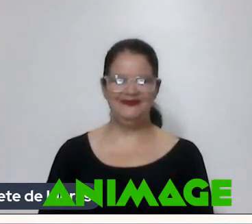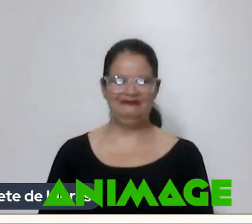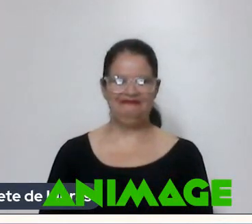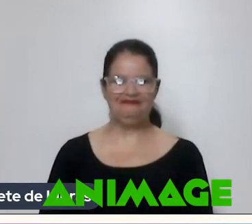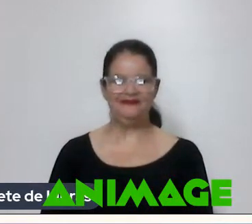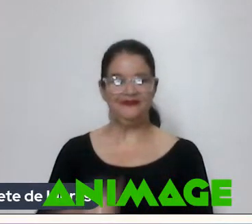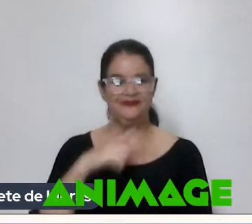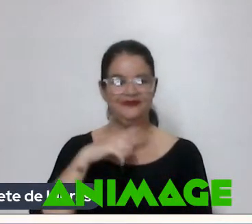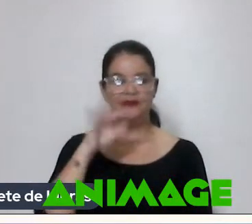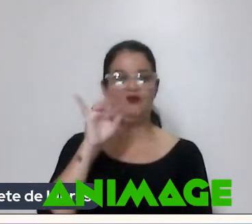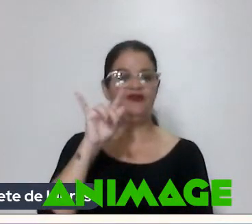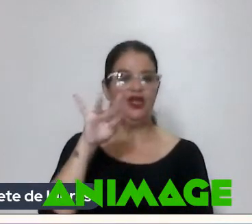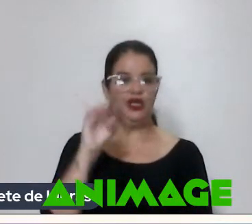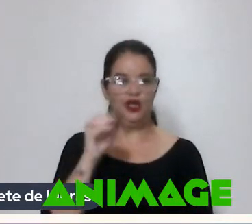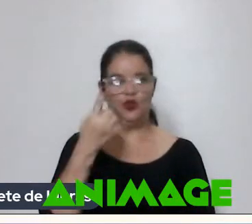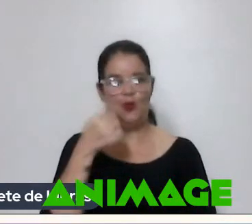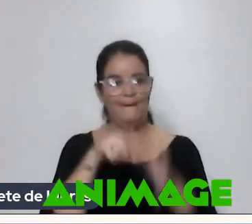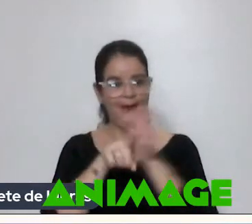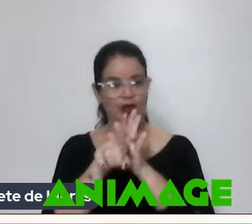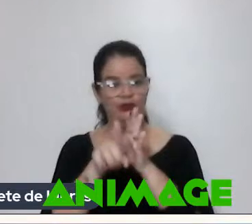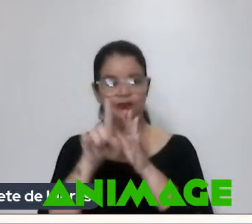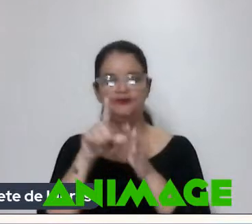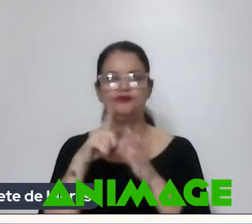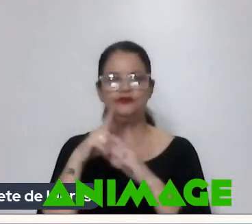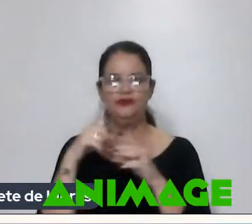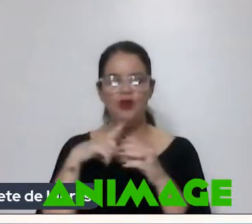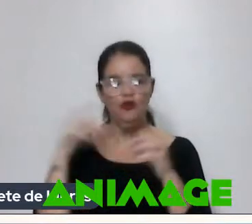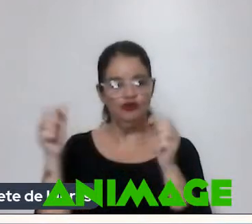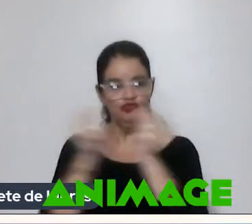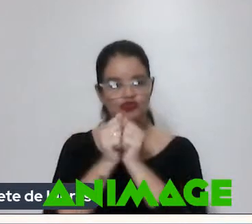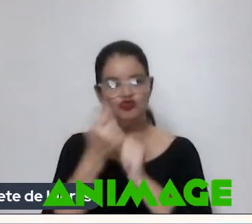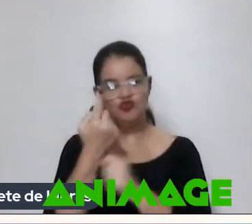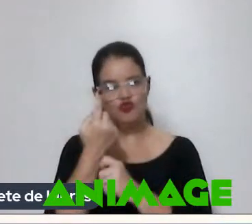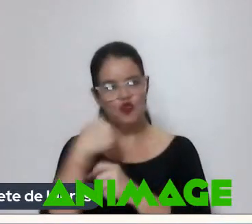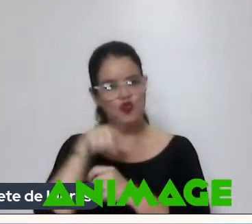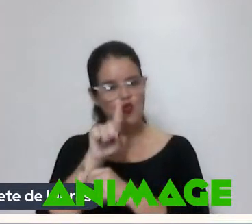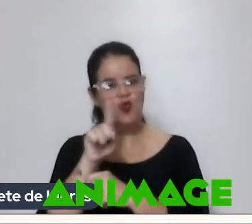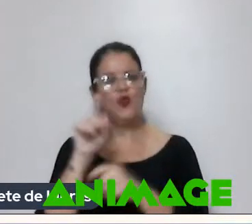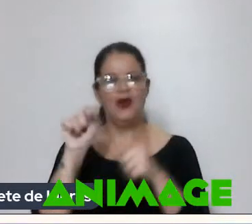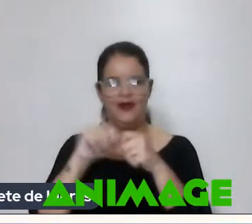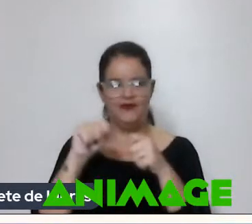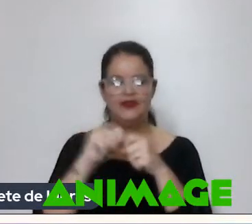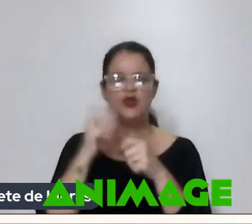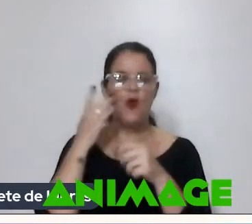O Fernando fez uma pergunta Que eu vou emendar Com uma que eu ia fazer Acho que tem a ver Um pouquinho